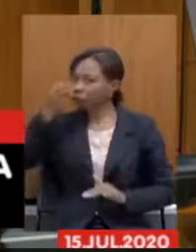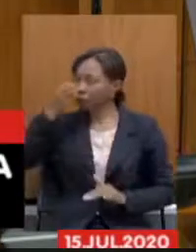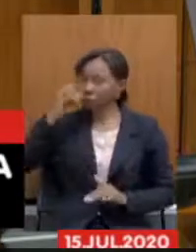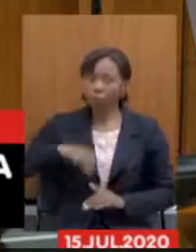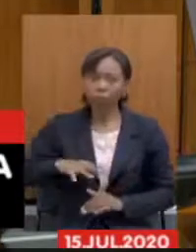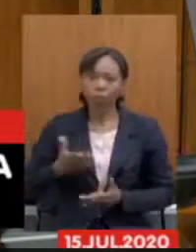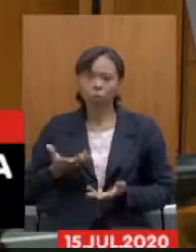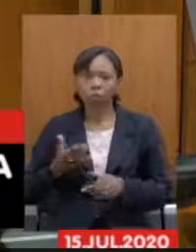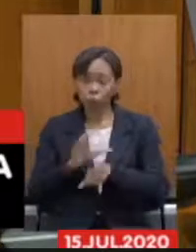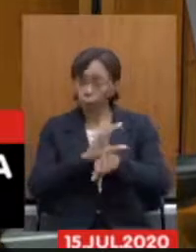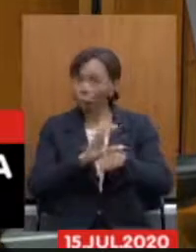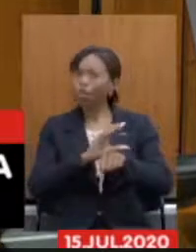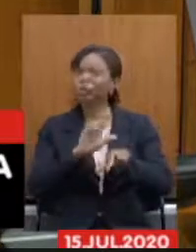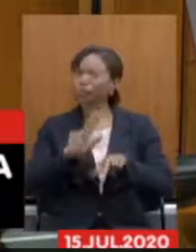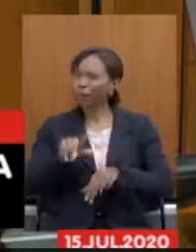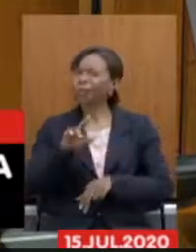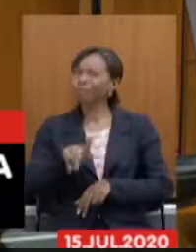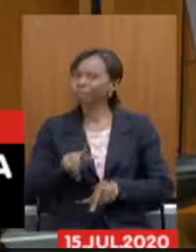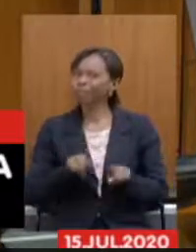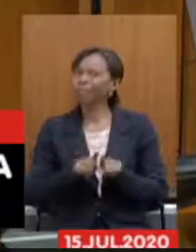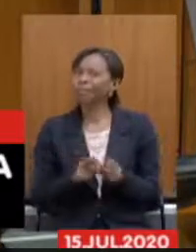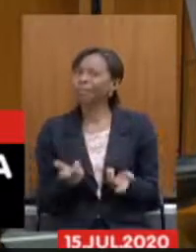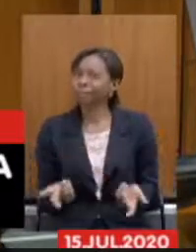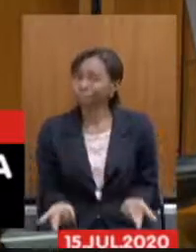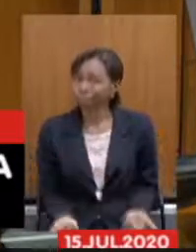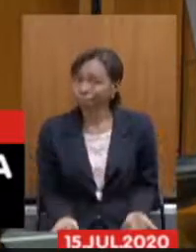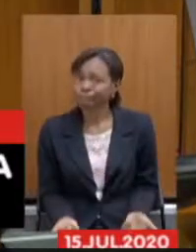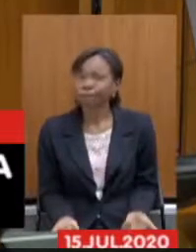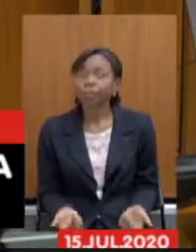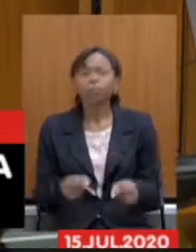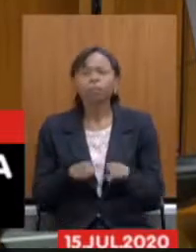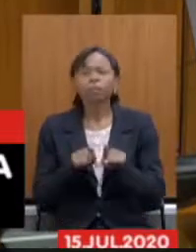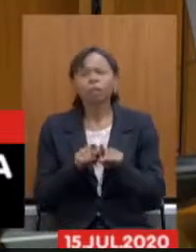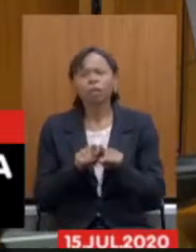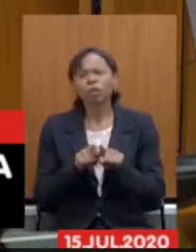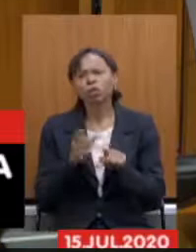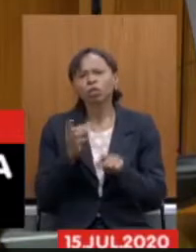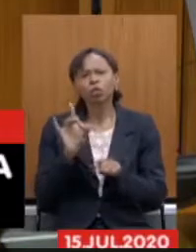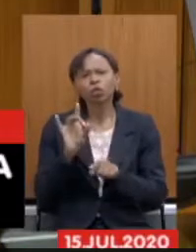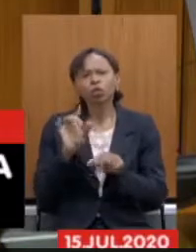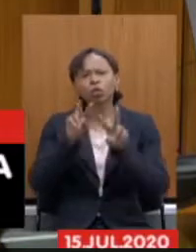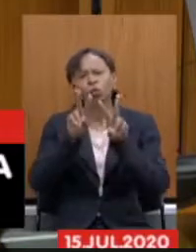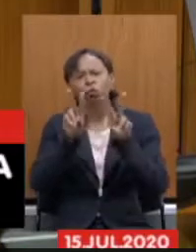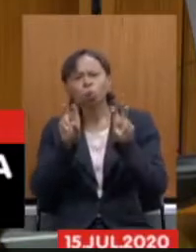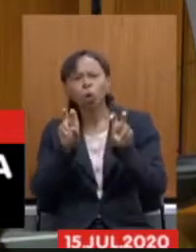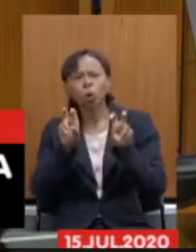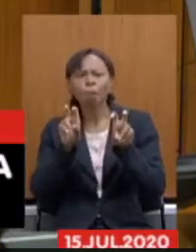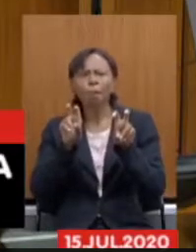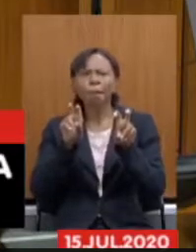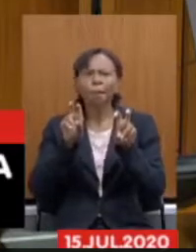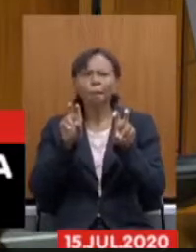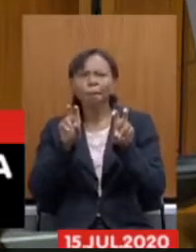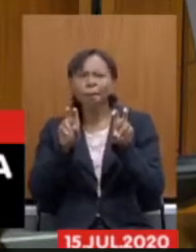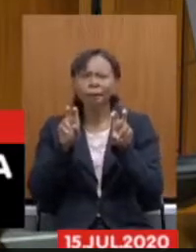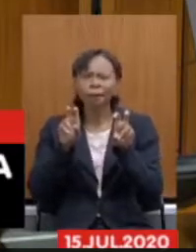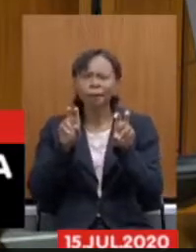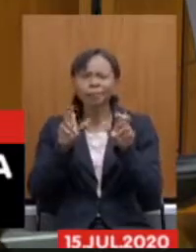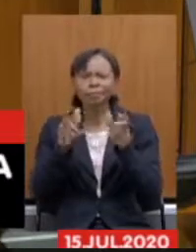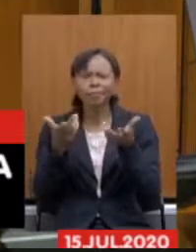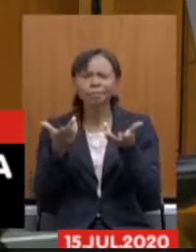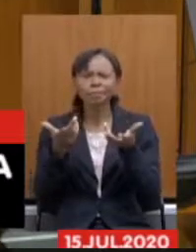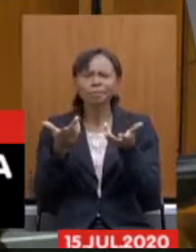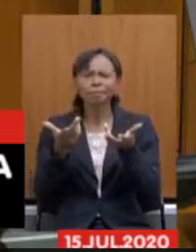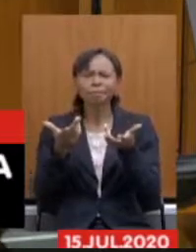inconstitucional essa questão entrando aqui um pouco na questão do mérito da reforma e ao final eu vou trazer aqui também